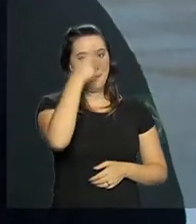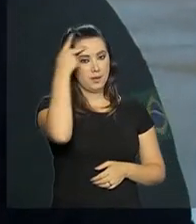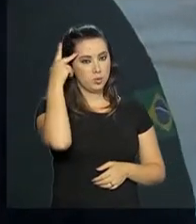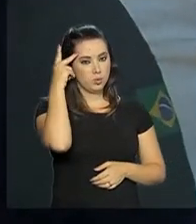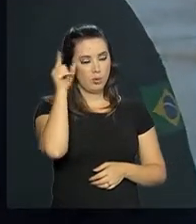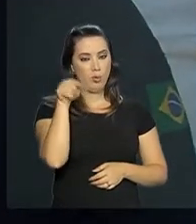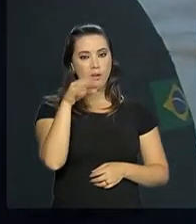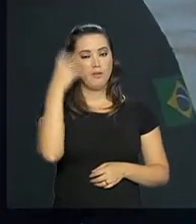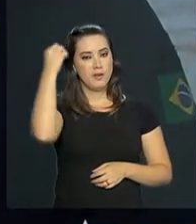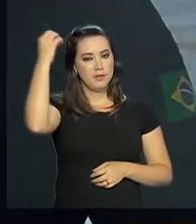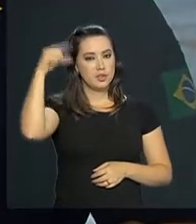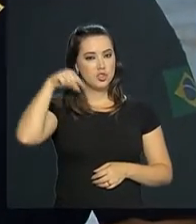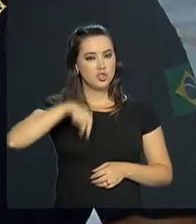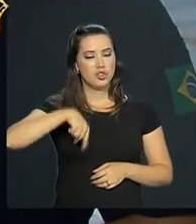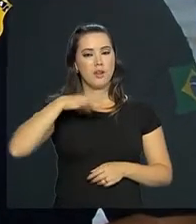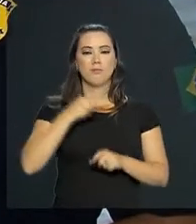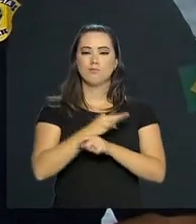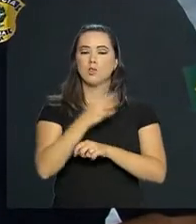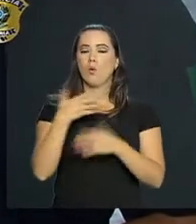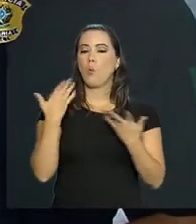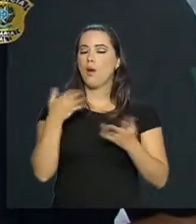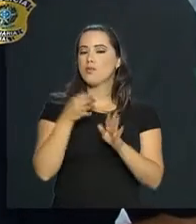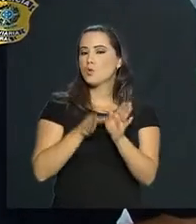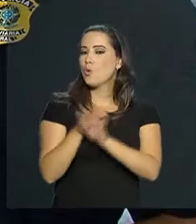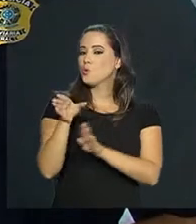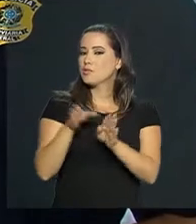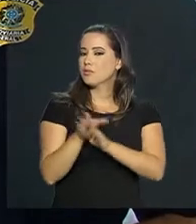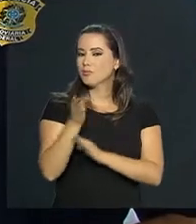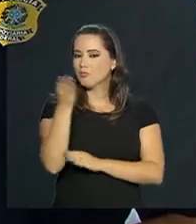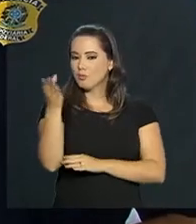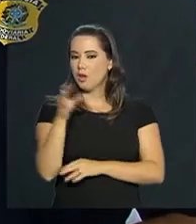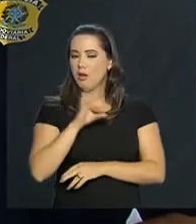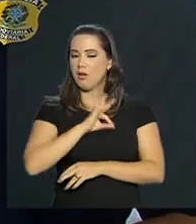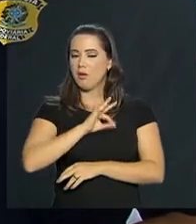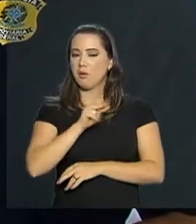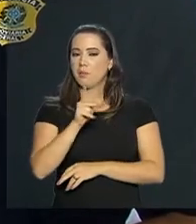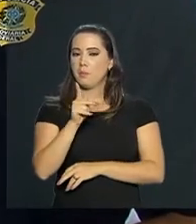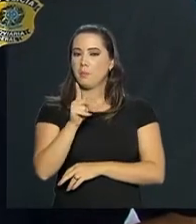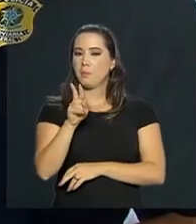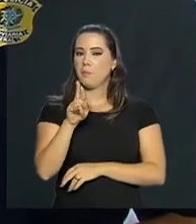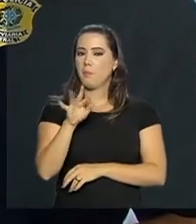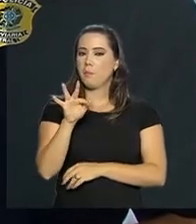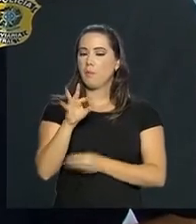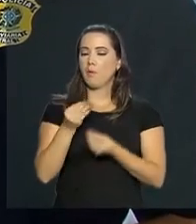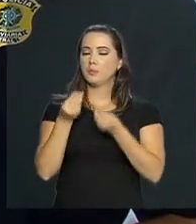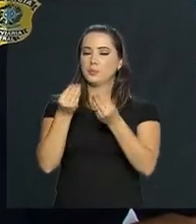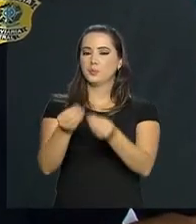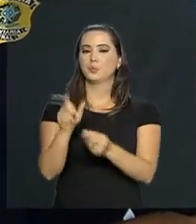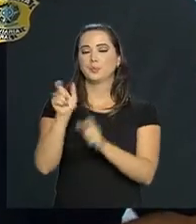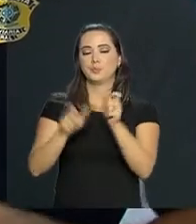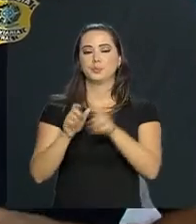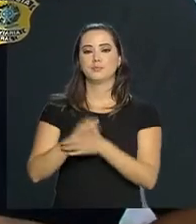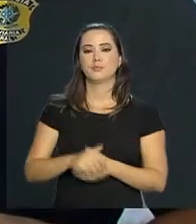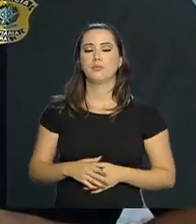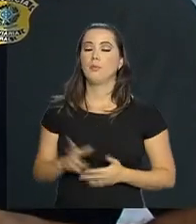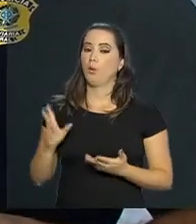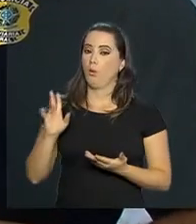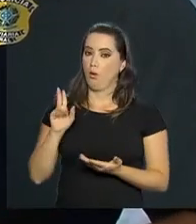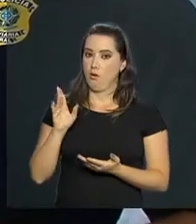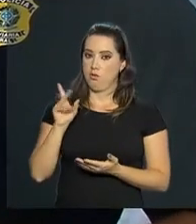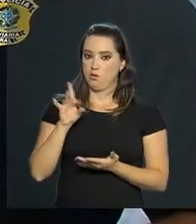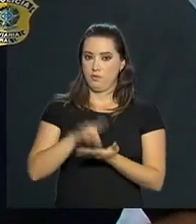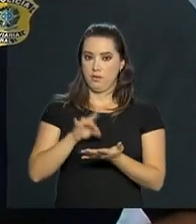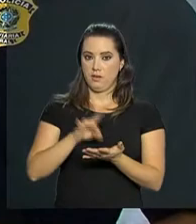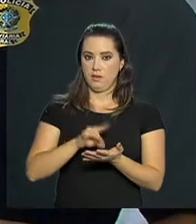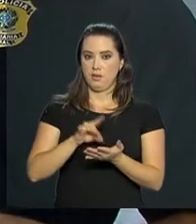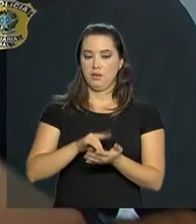a estrada aí nesse feriado? Quais são as dicas, quais as recomendações que a PRF dá para os motoristas? Na verdade a recomendação é que